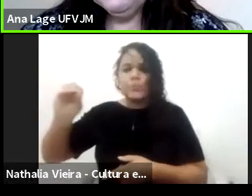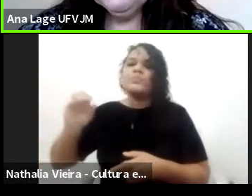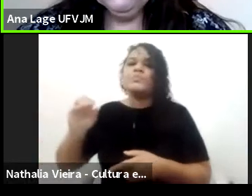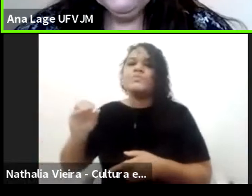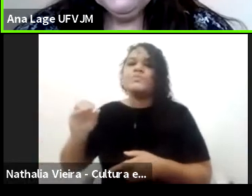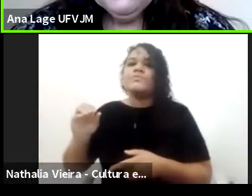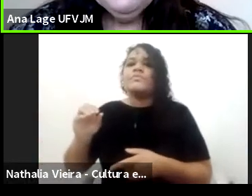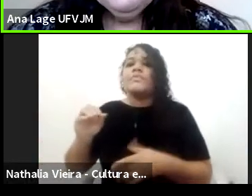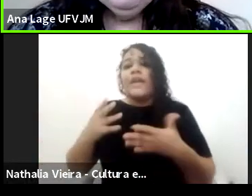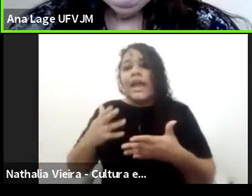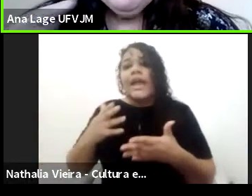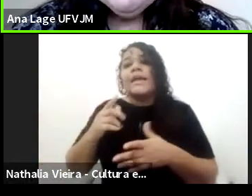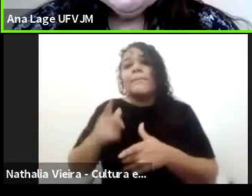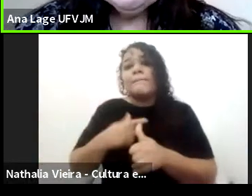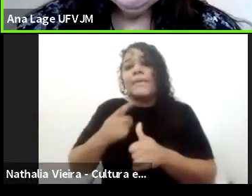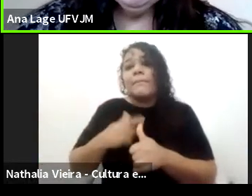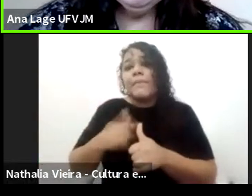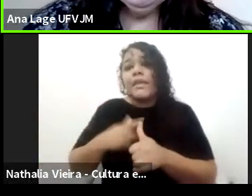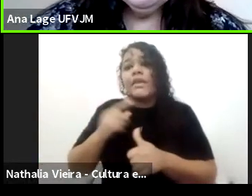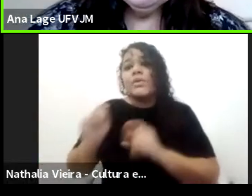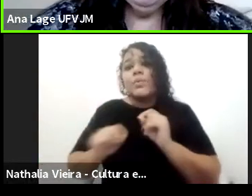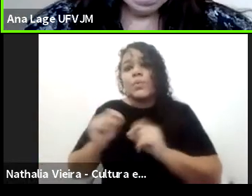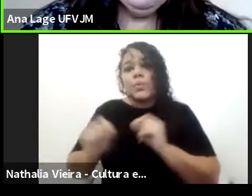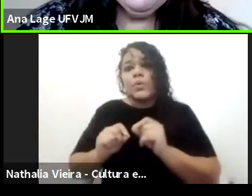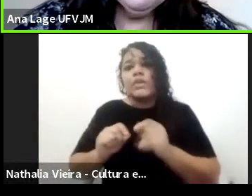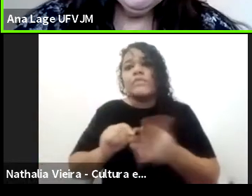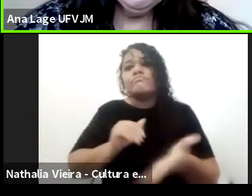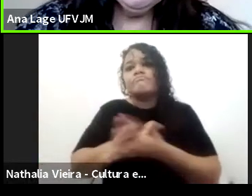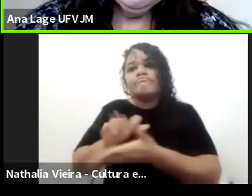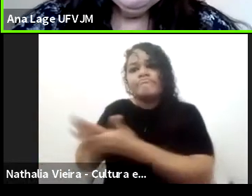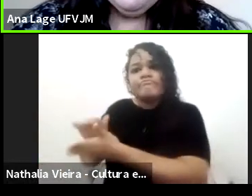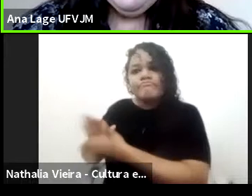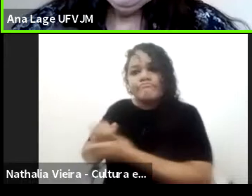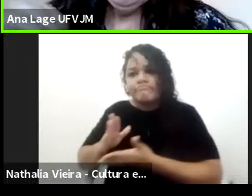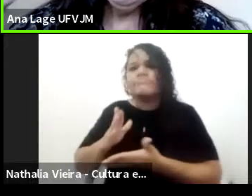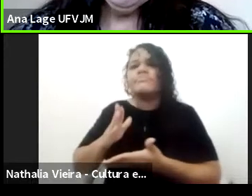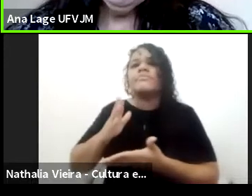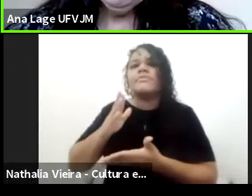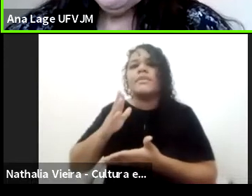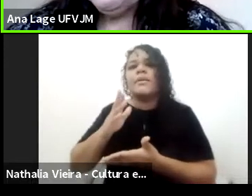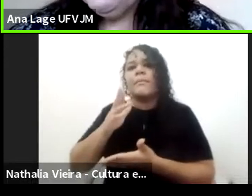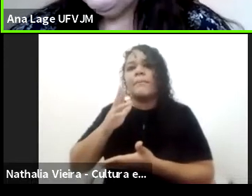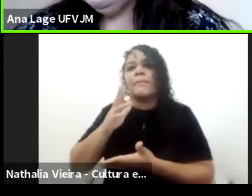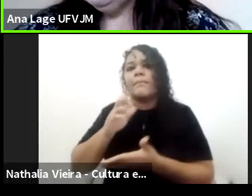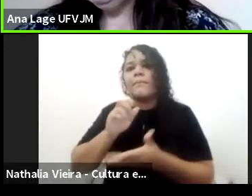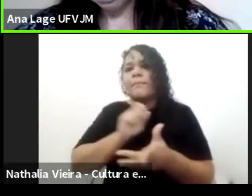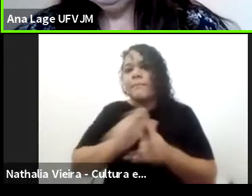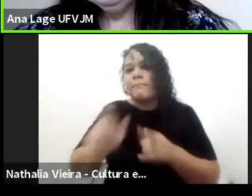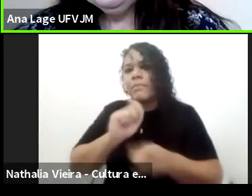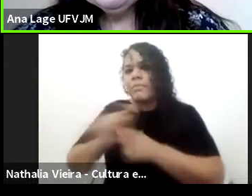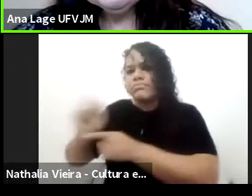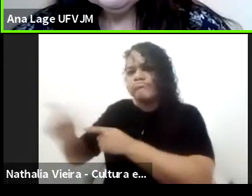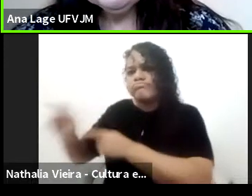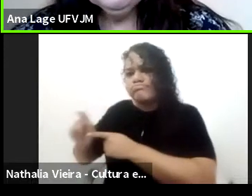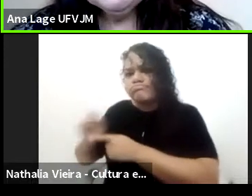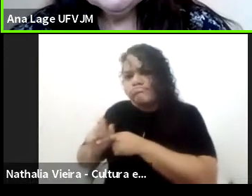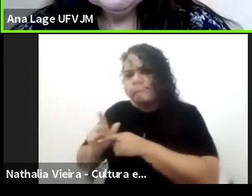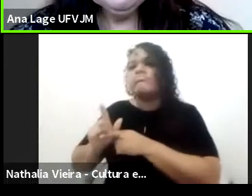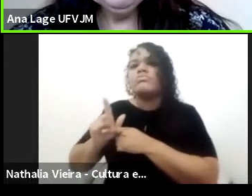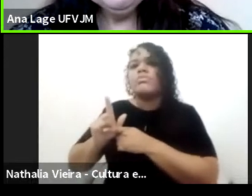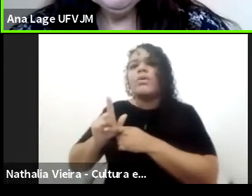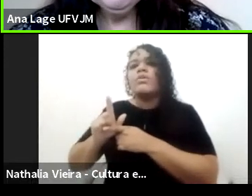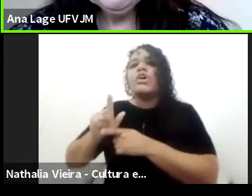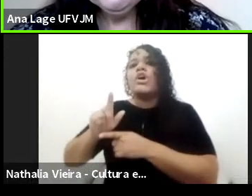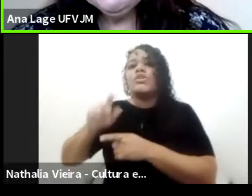né? De todo o território. Mas eu queria fazer uma parte. A expulsão dos jesuítas não